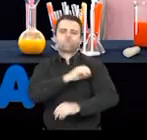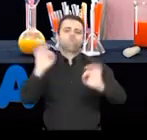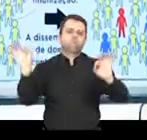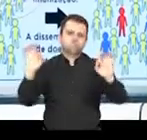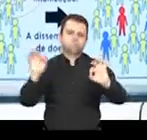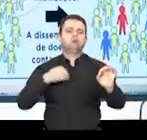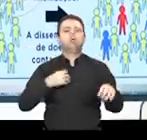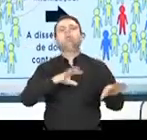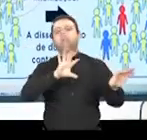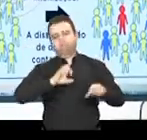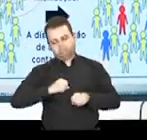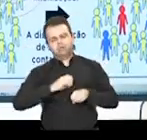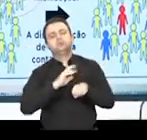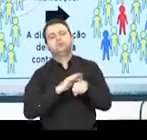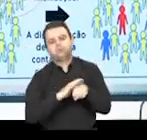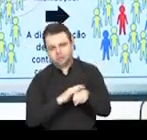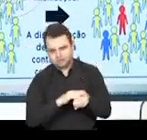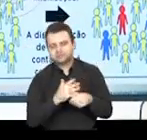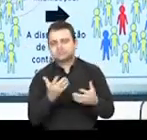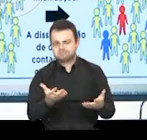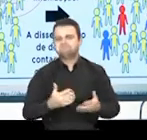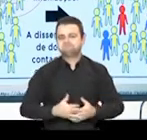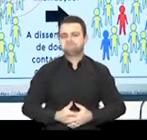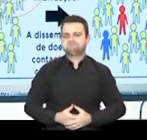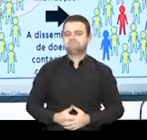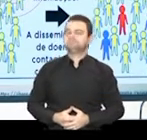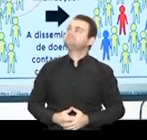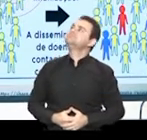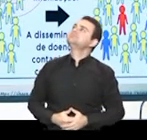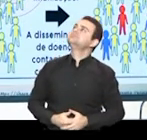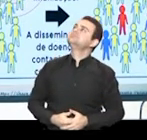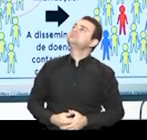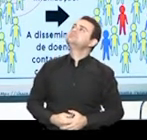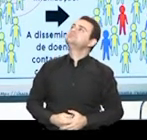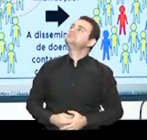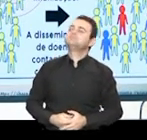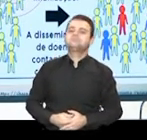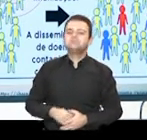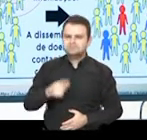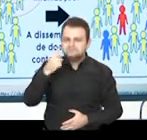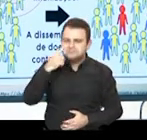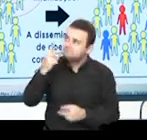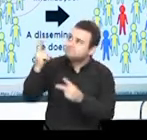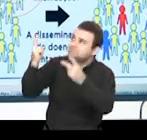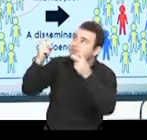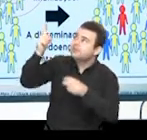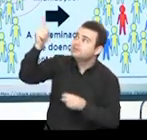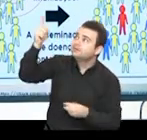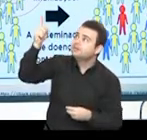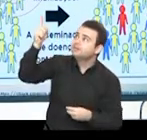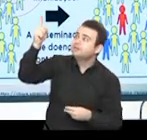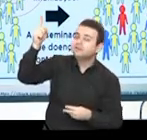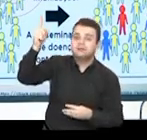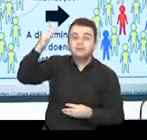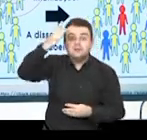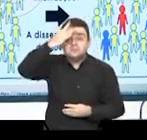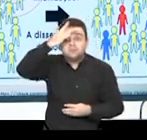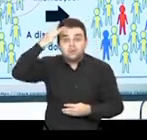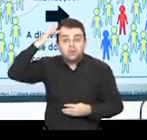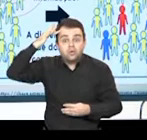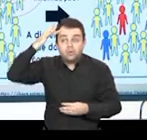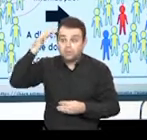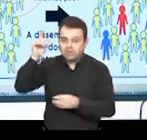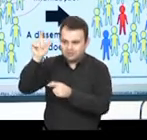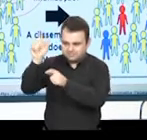tomaram e estão doentes, desenvolvendo, então, a doença em questão. Percebam que, quanto mais pessoas em